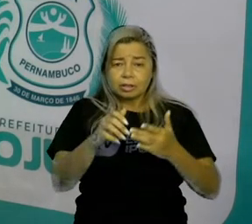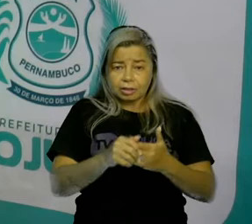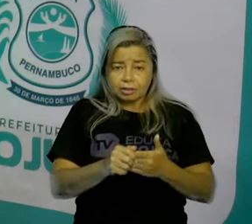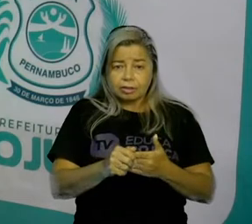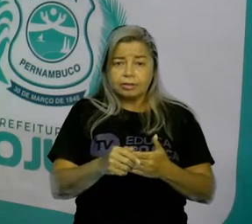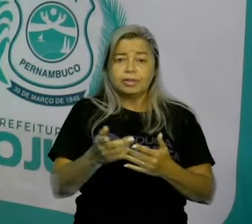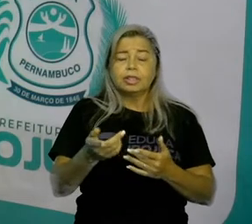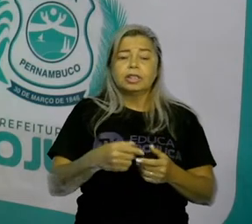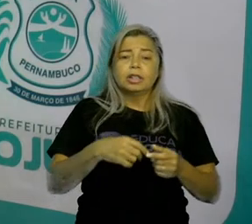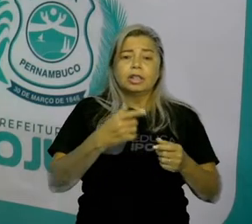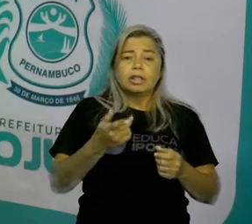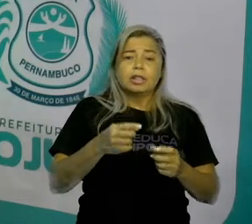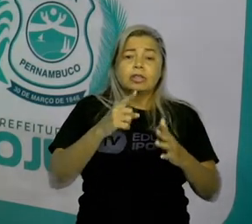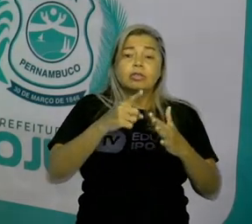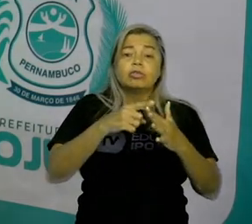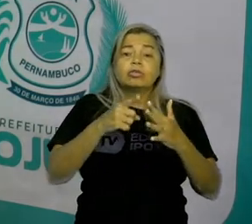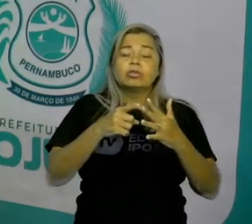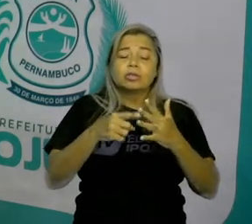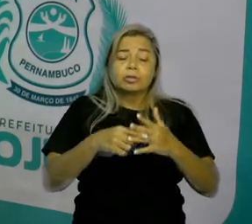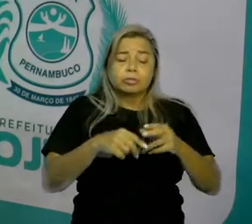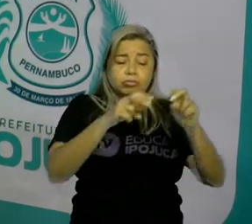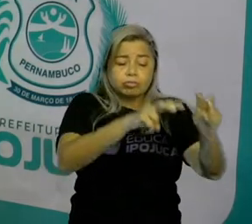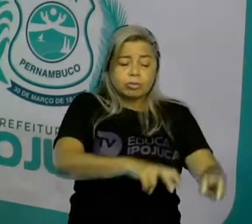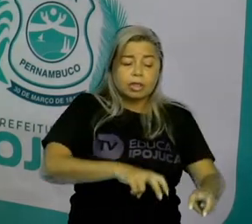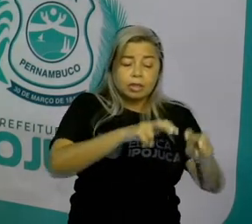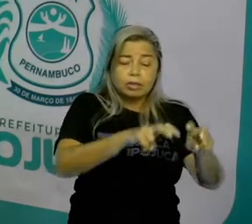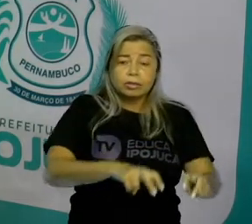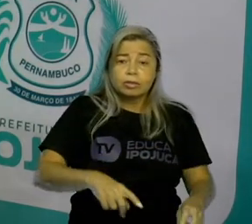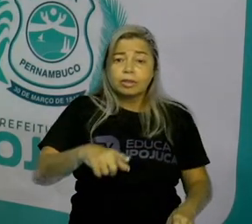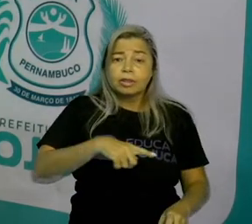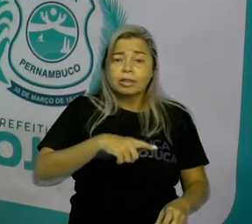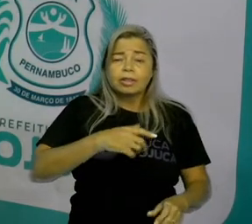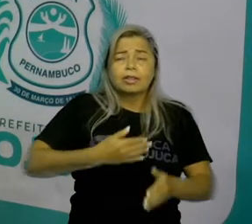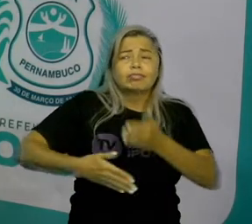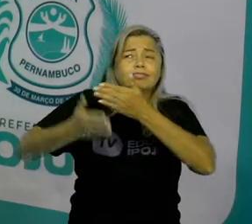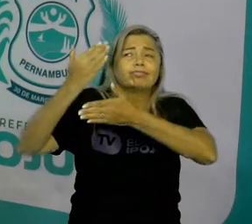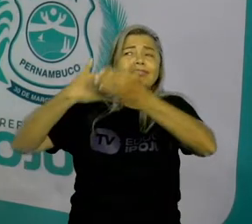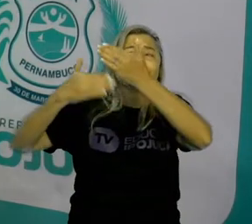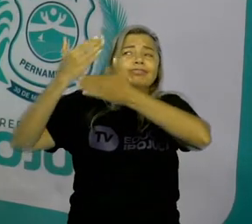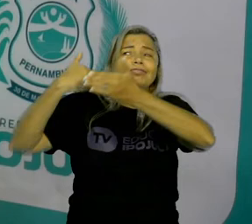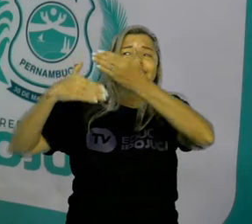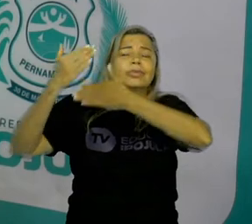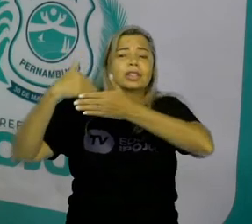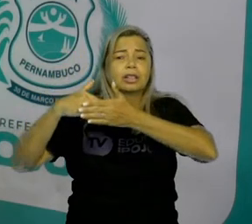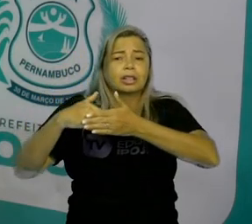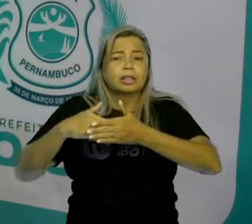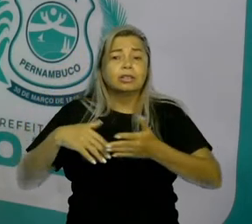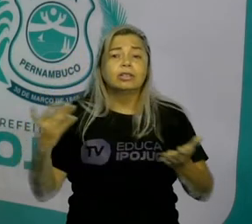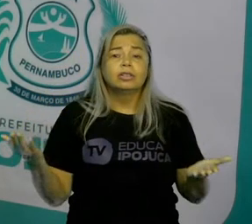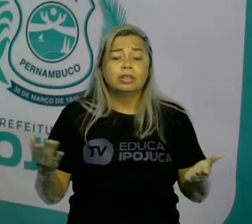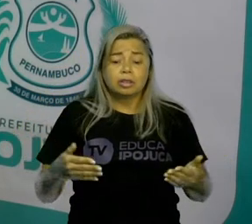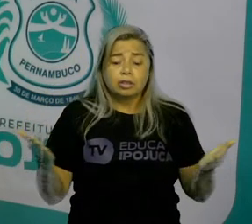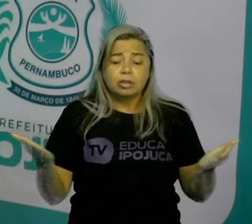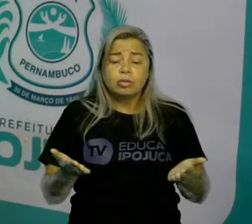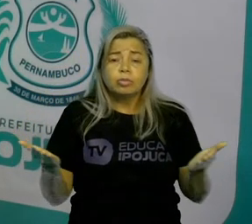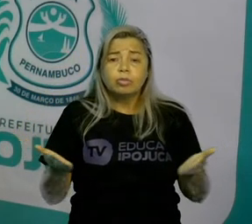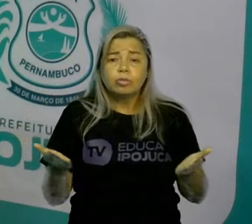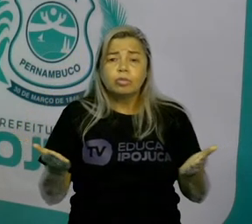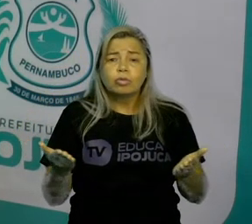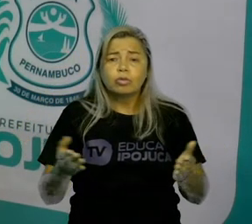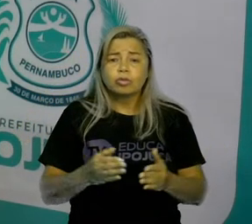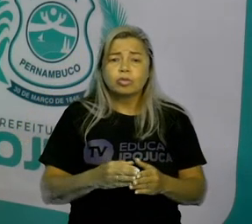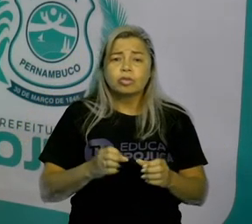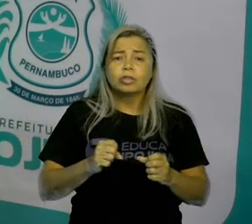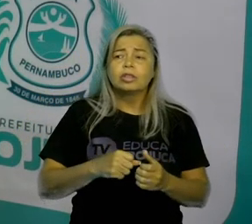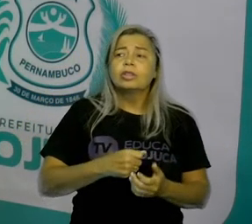12 mil anos, e as atuais. Será que a plantação, o plantio de comidas é